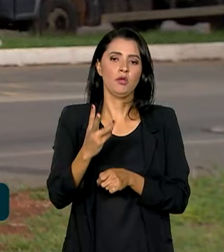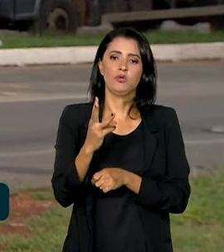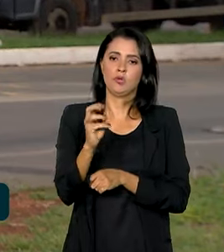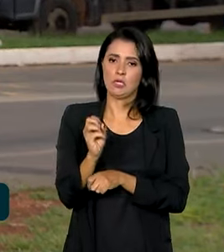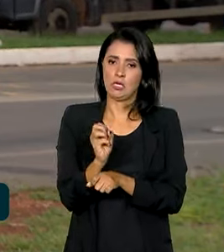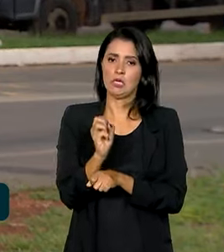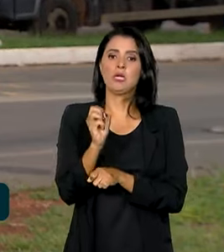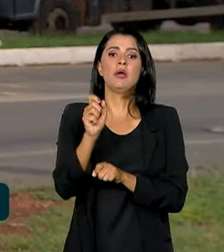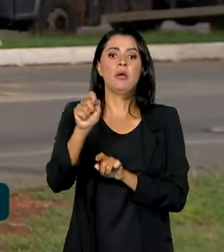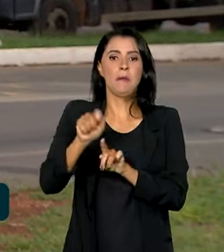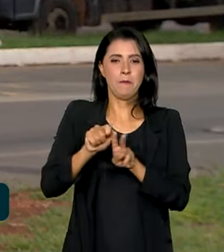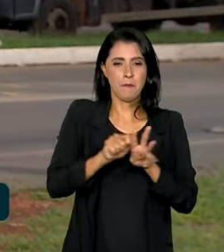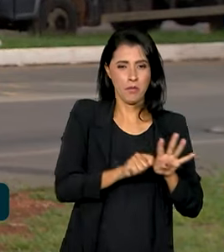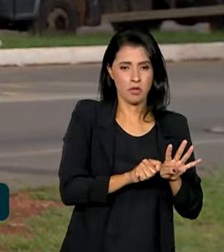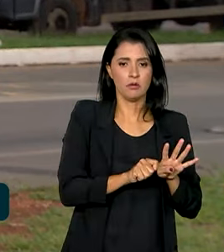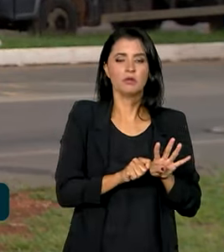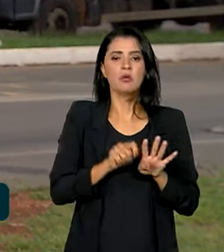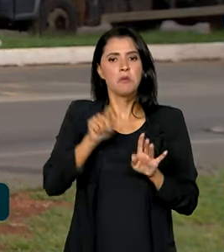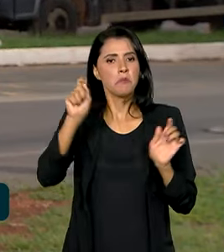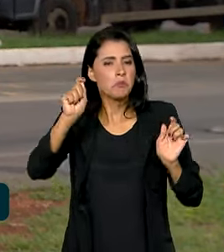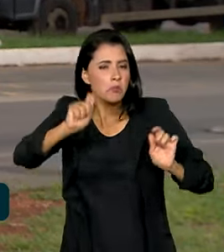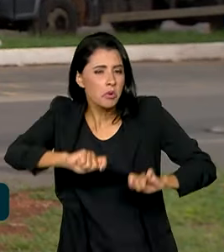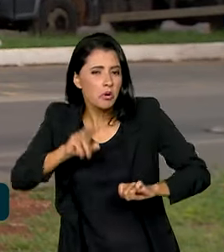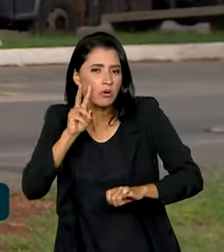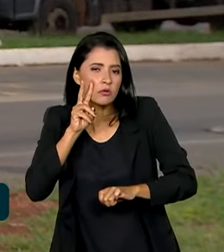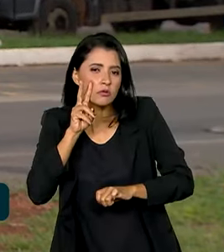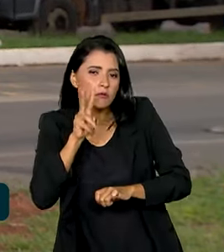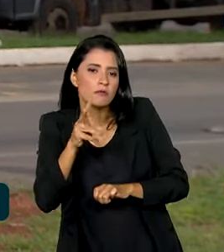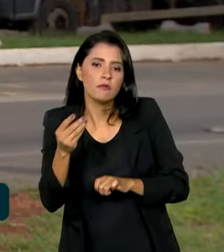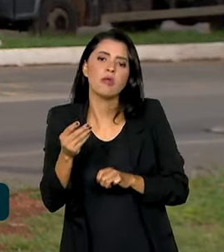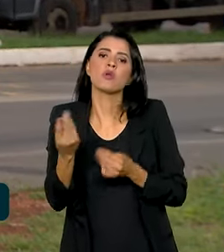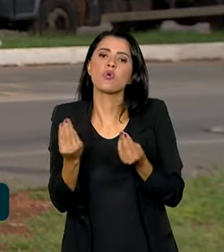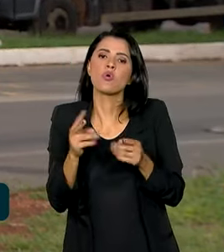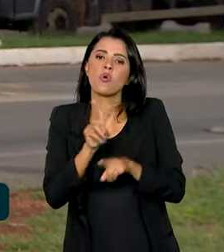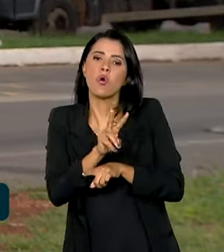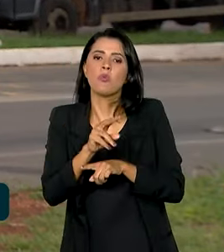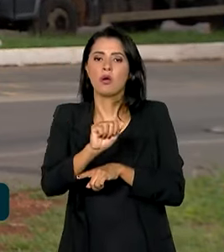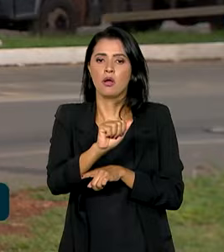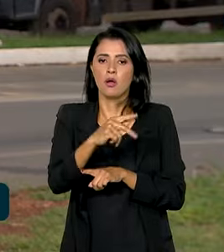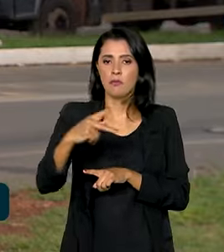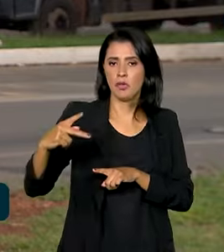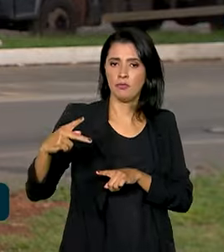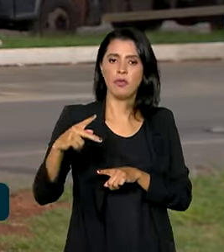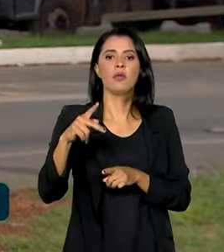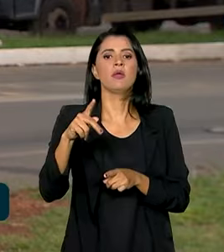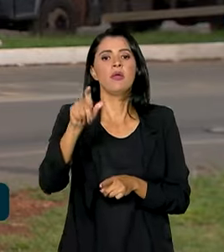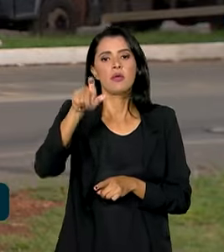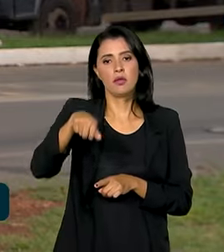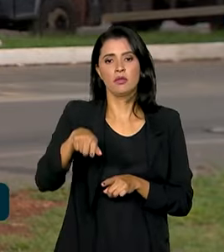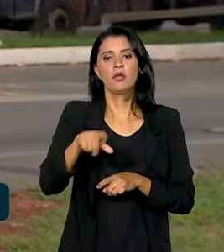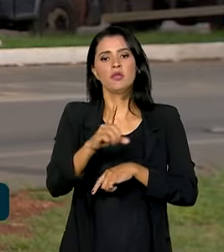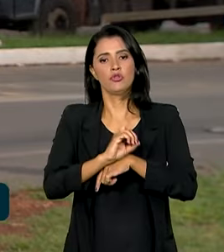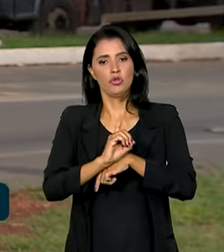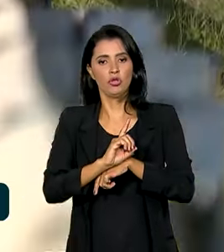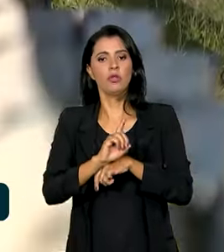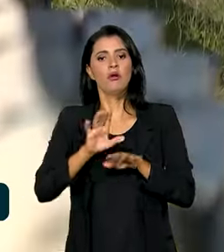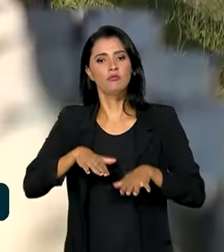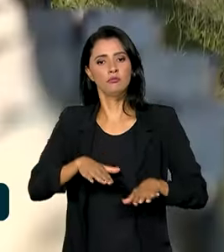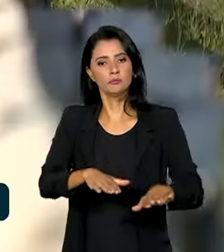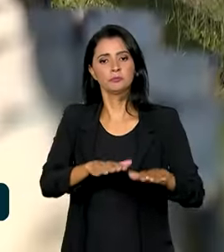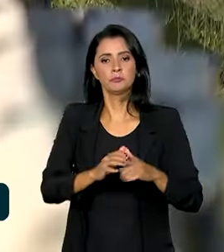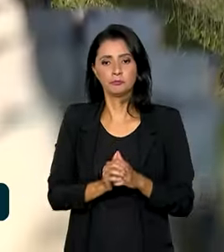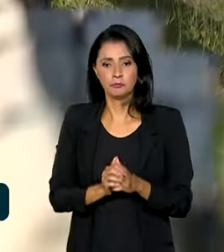30 meses. É possível verificar a situação por meio do aplicativo Carteira Digital de Trânsito.